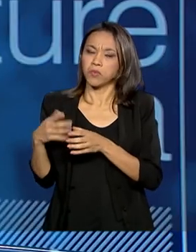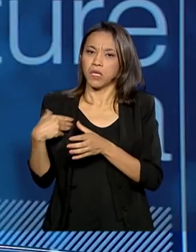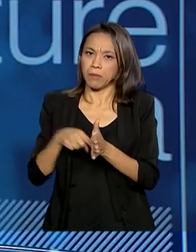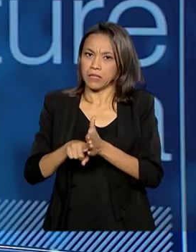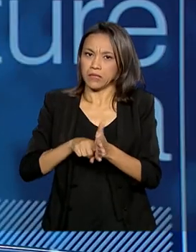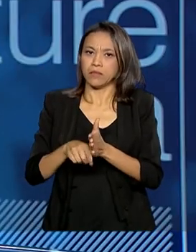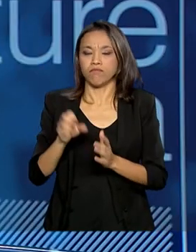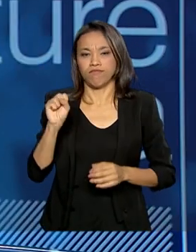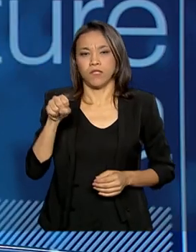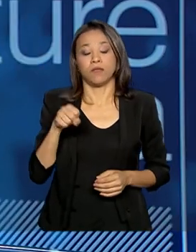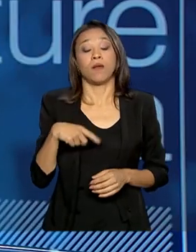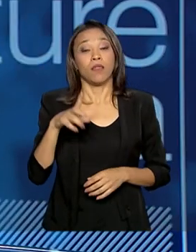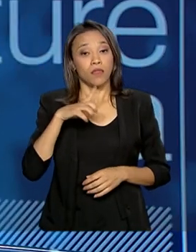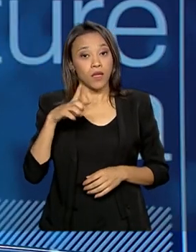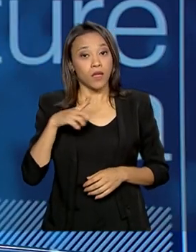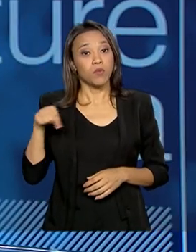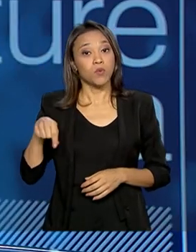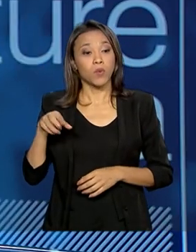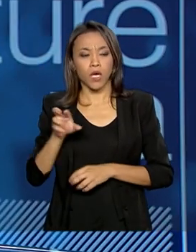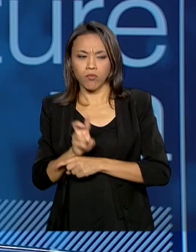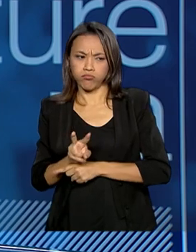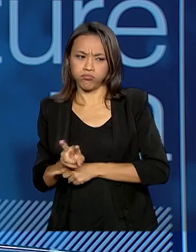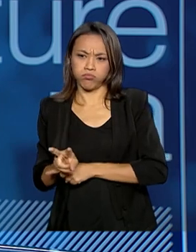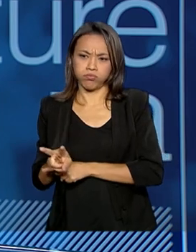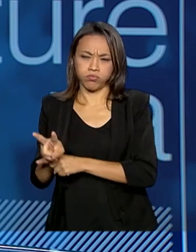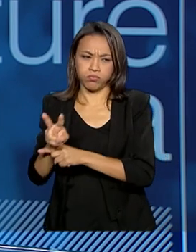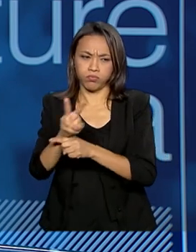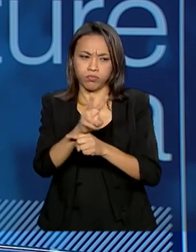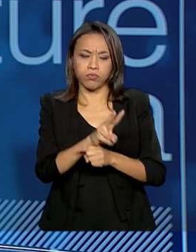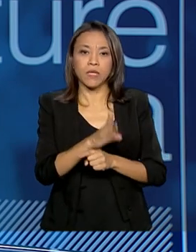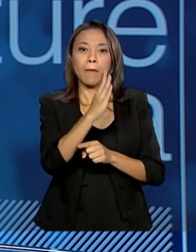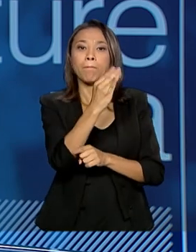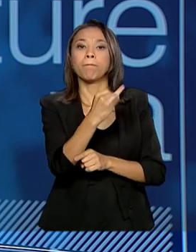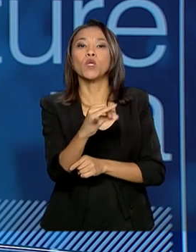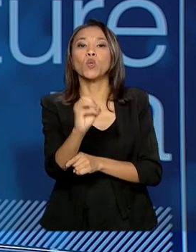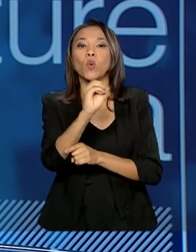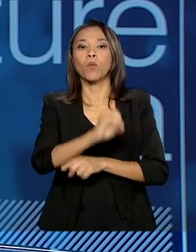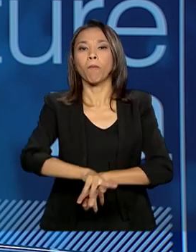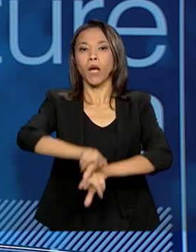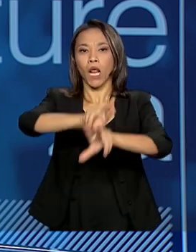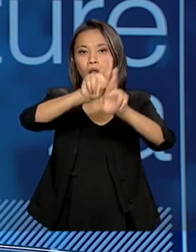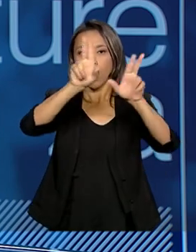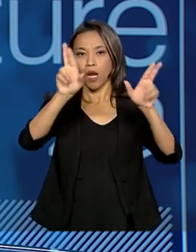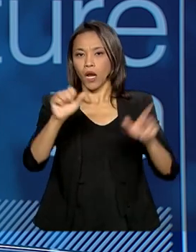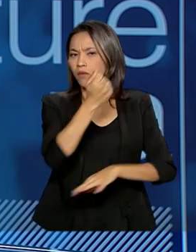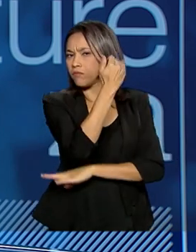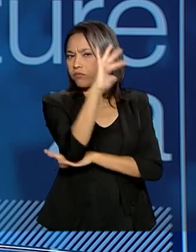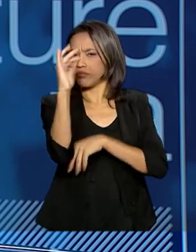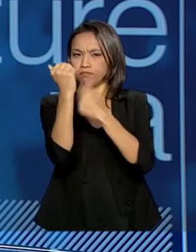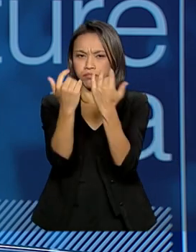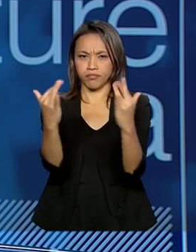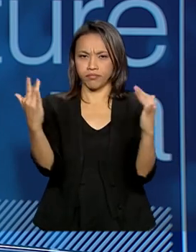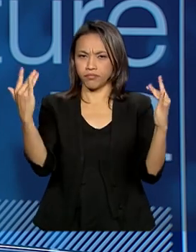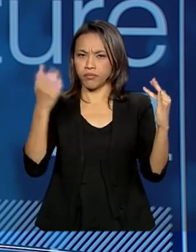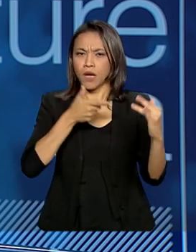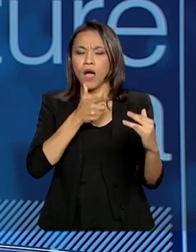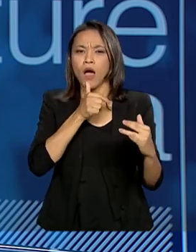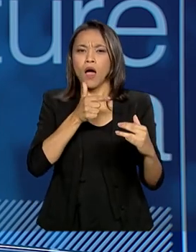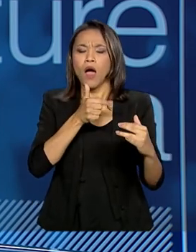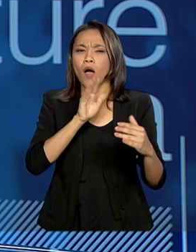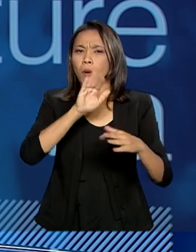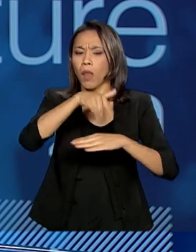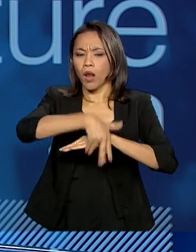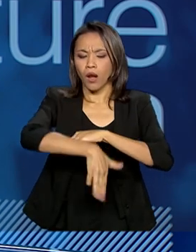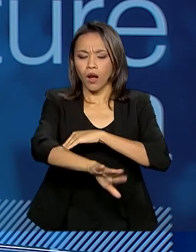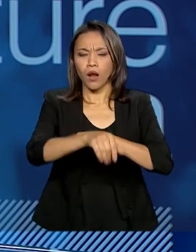ICMBio, ele tem um monitoramento da biodiversidade. Então, tanto da fauna como da flora, nós fazemos uma pesquisa e um